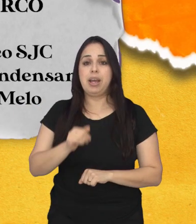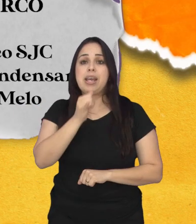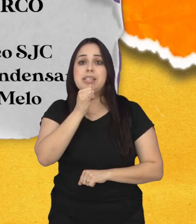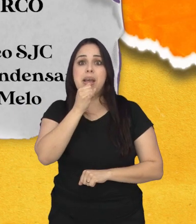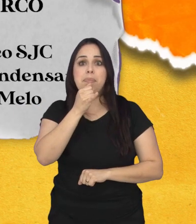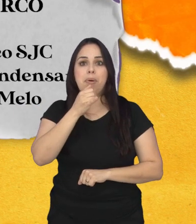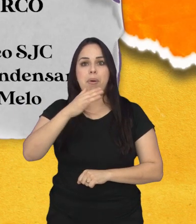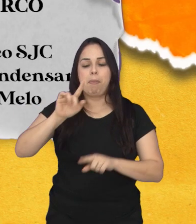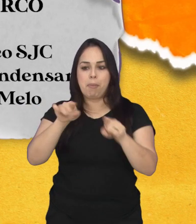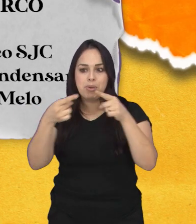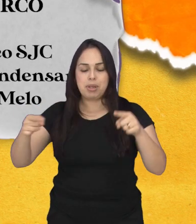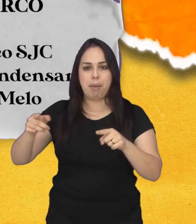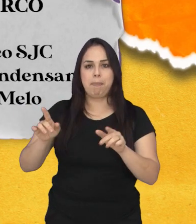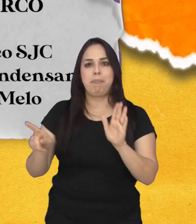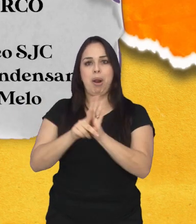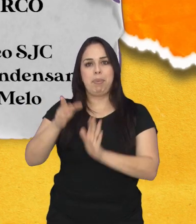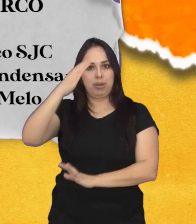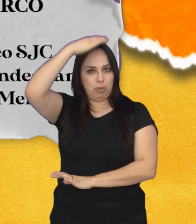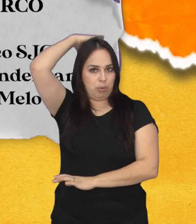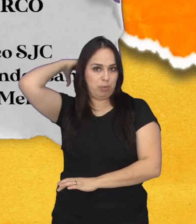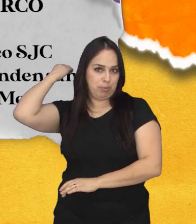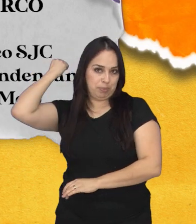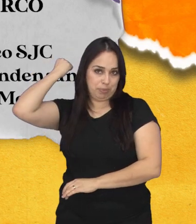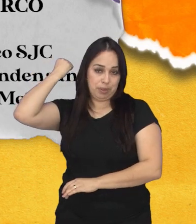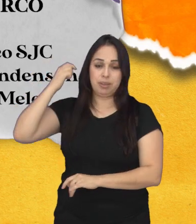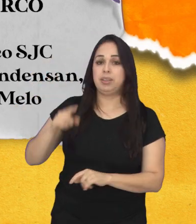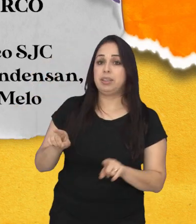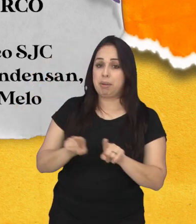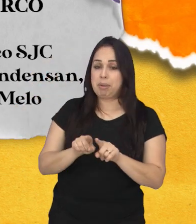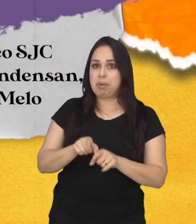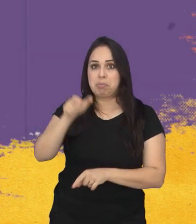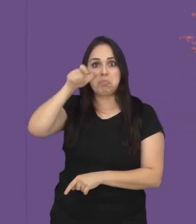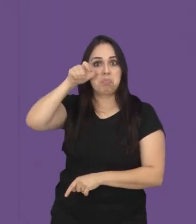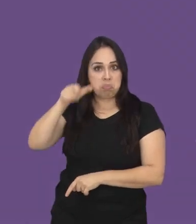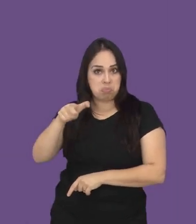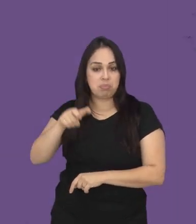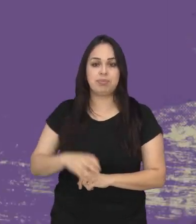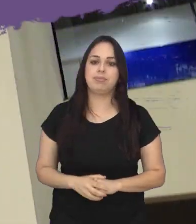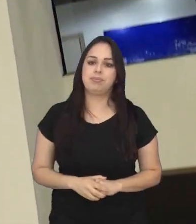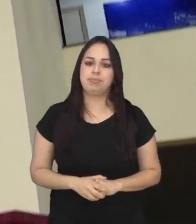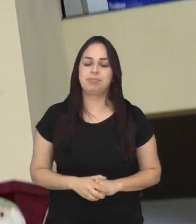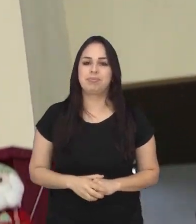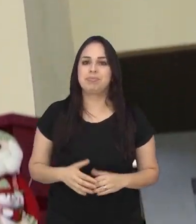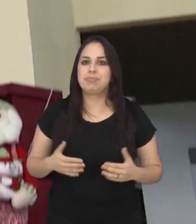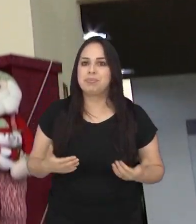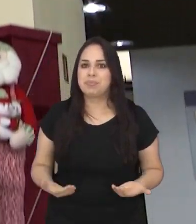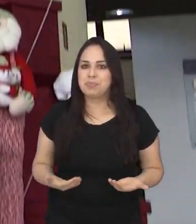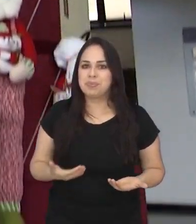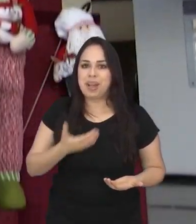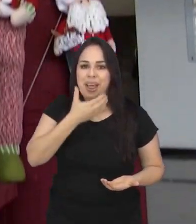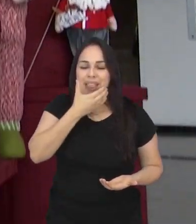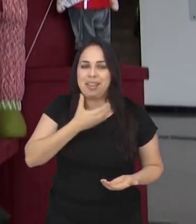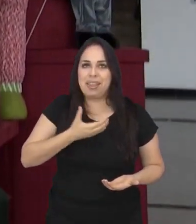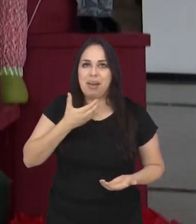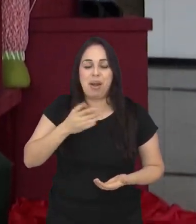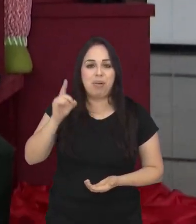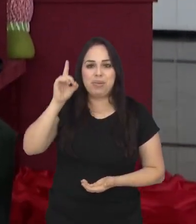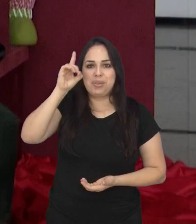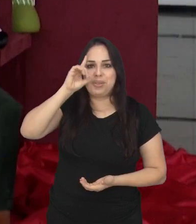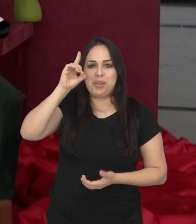e Beethoven, e as obras contemporâneas. Vale a pena conferir! O Natal é uma das datas